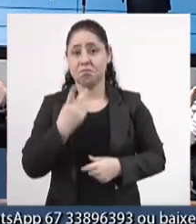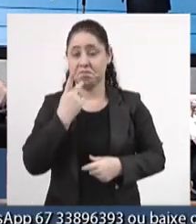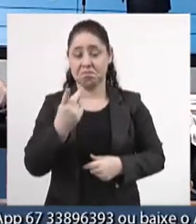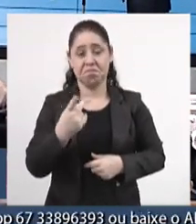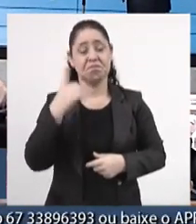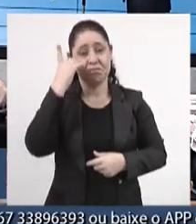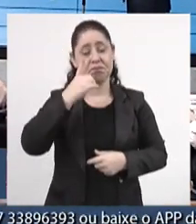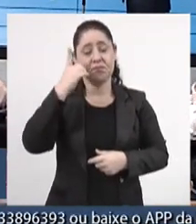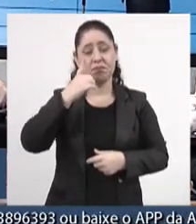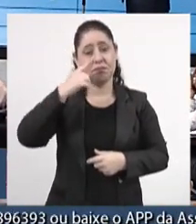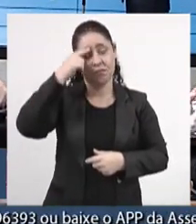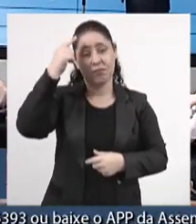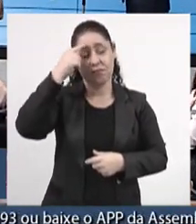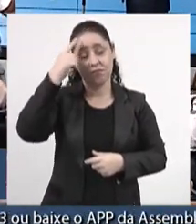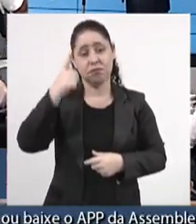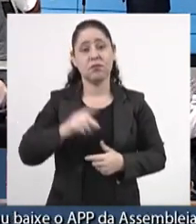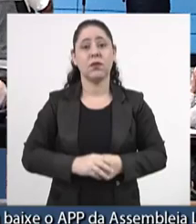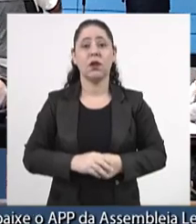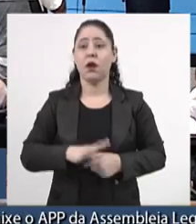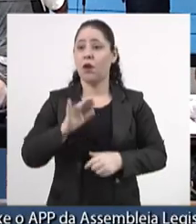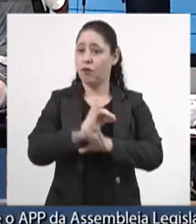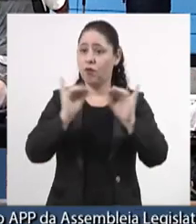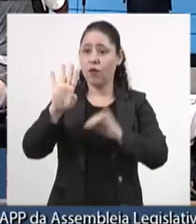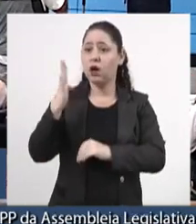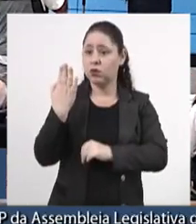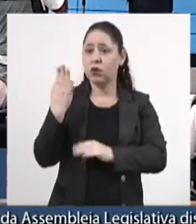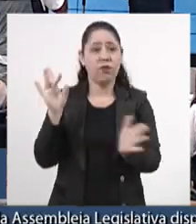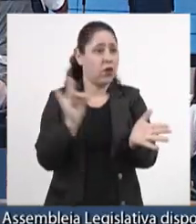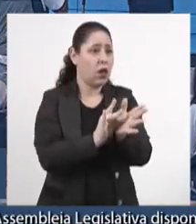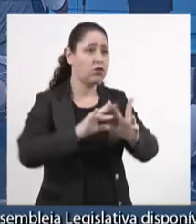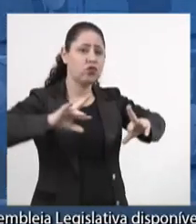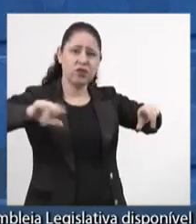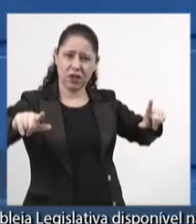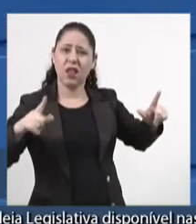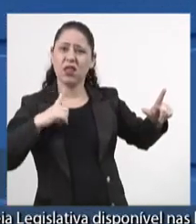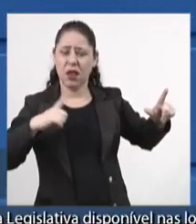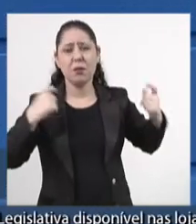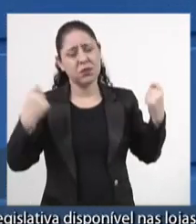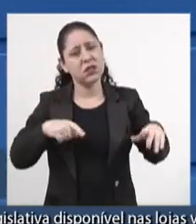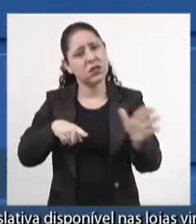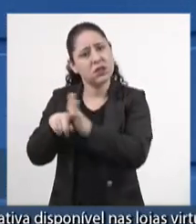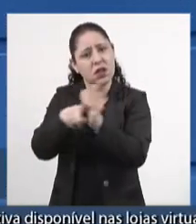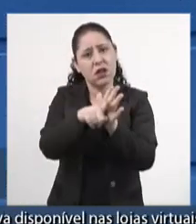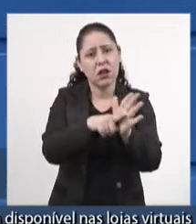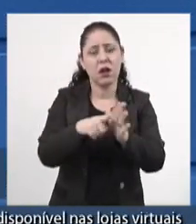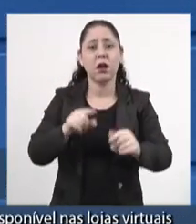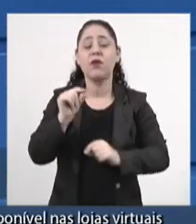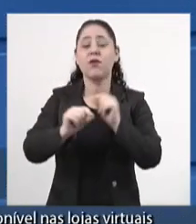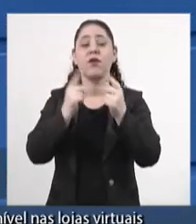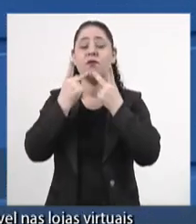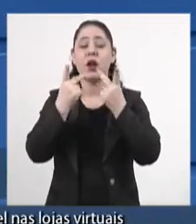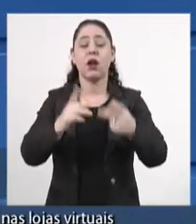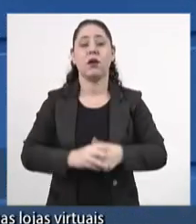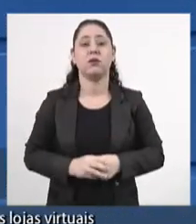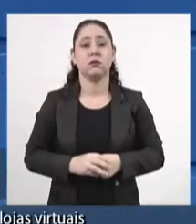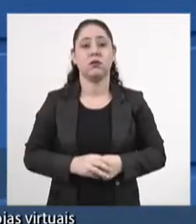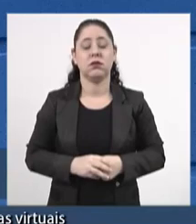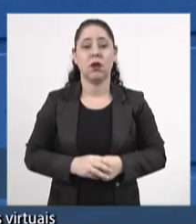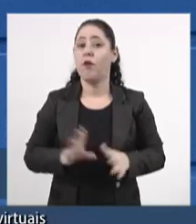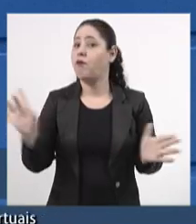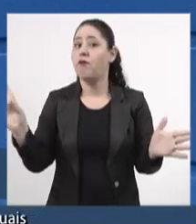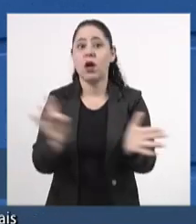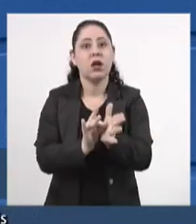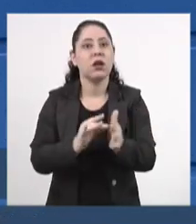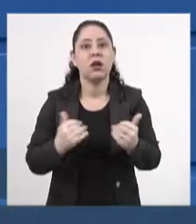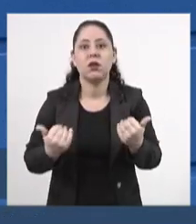deputado Zé Teixeira na sessão passada. O que é falso é falso, o é verdadeiro é verdadeiro, isso tem que ser apurado. Quem vai falar o que é falso é verdadeiro? Quem falar a